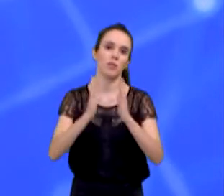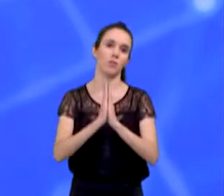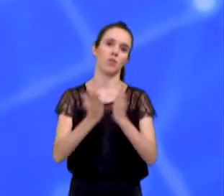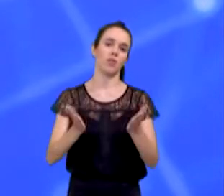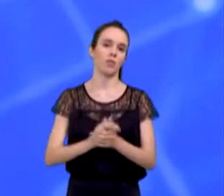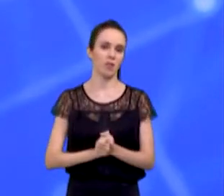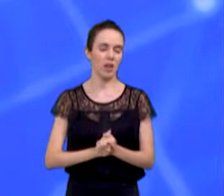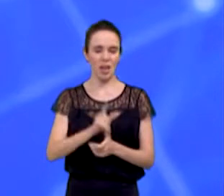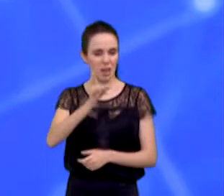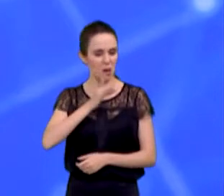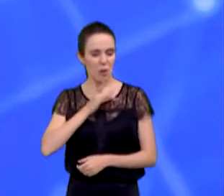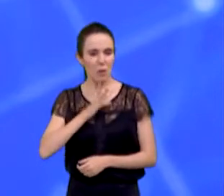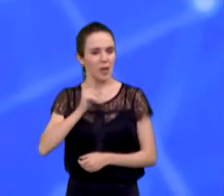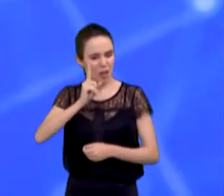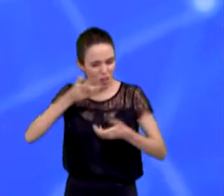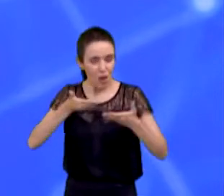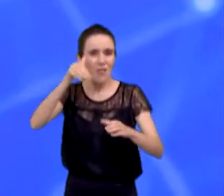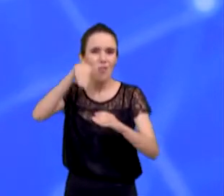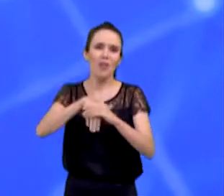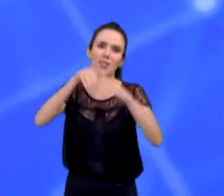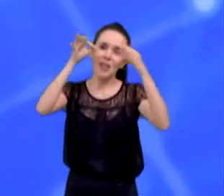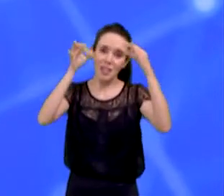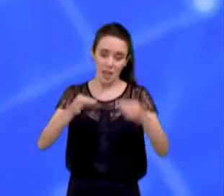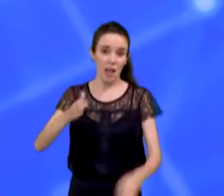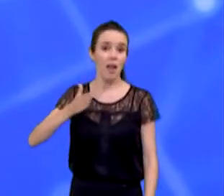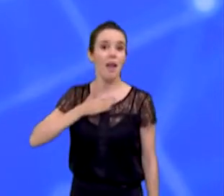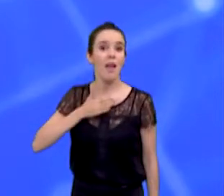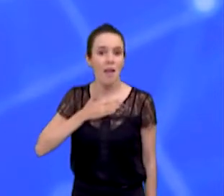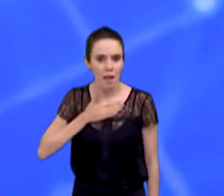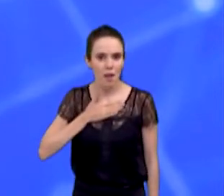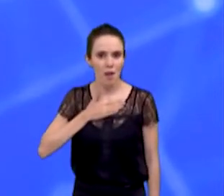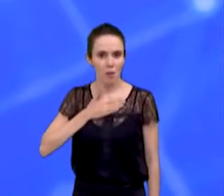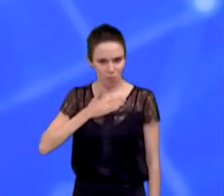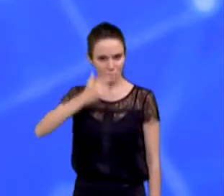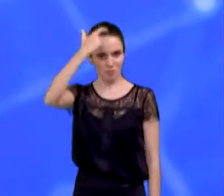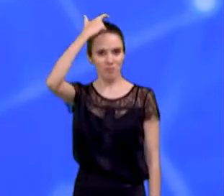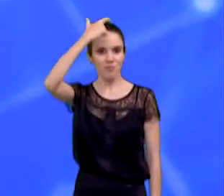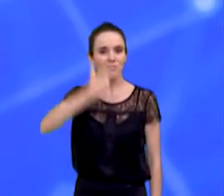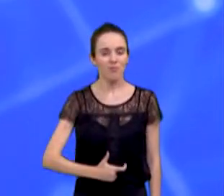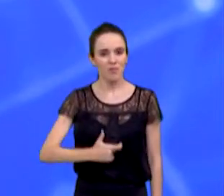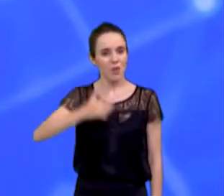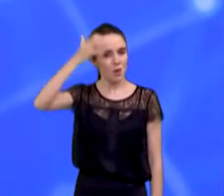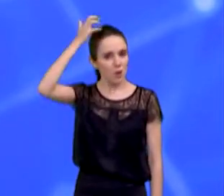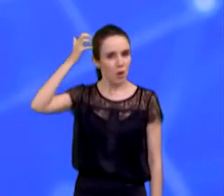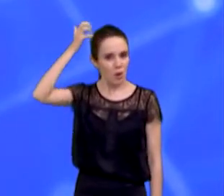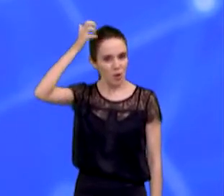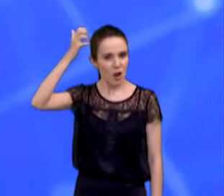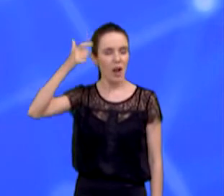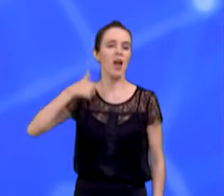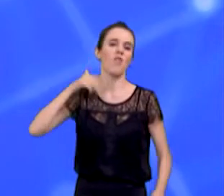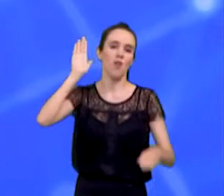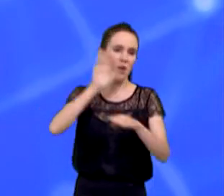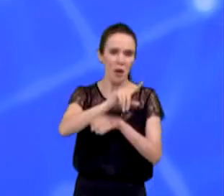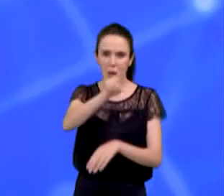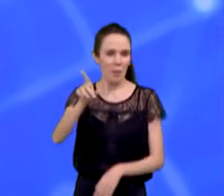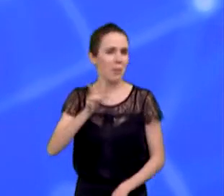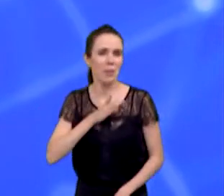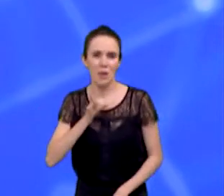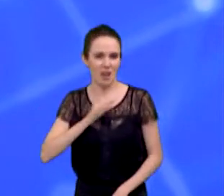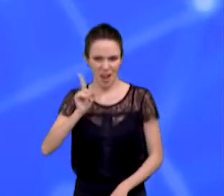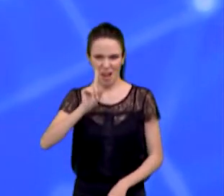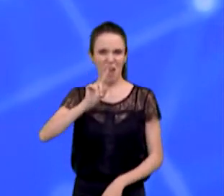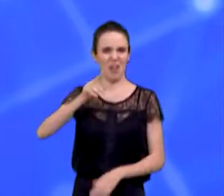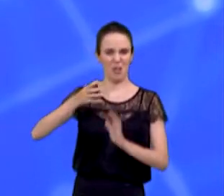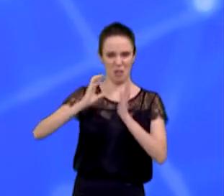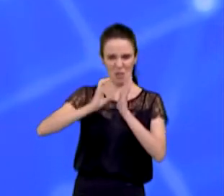alternativa. O PSB, doutor Cury, eu tenho condições de ser essa alternativa. Não tenham medo que eu não vou cometer os